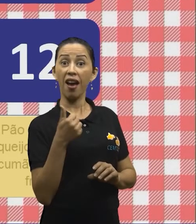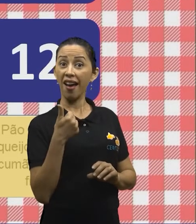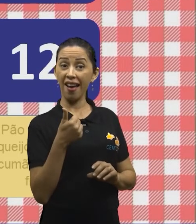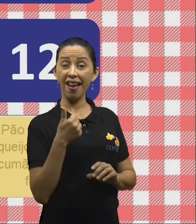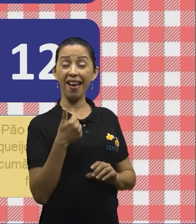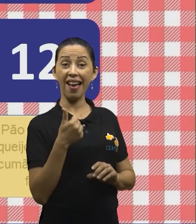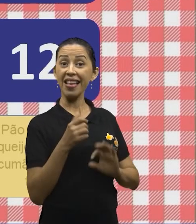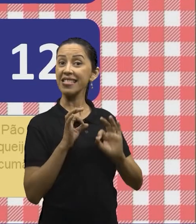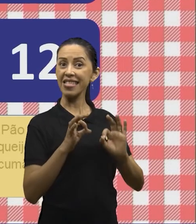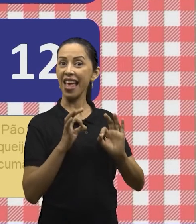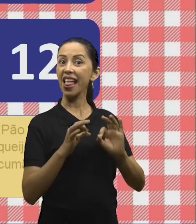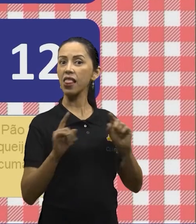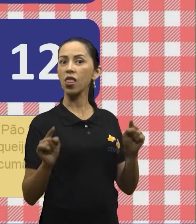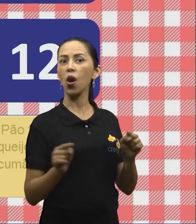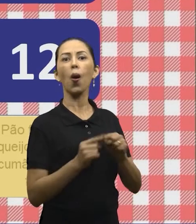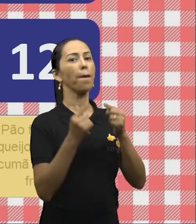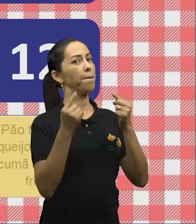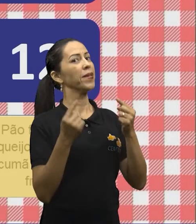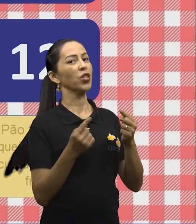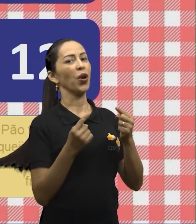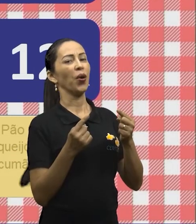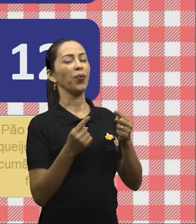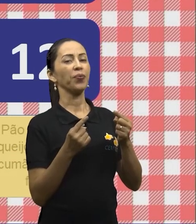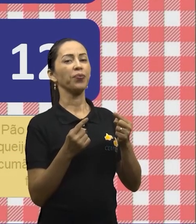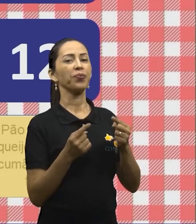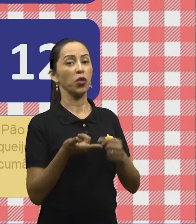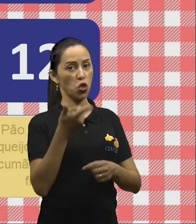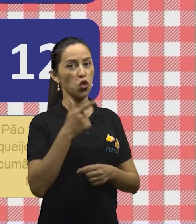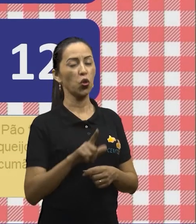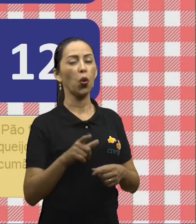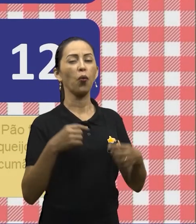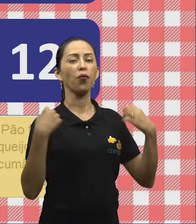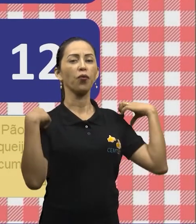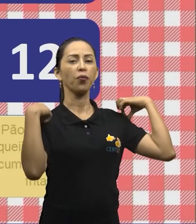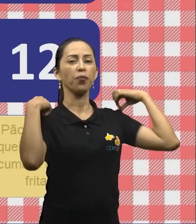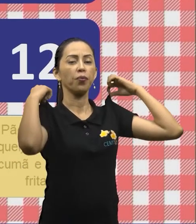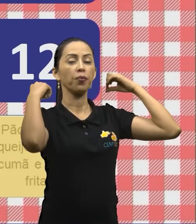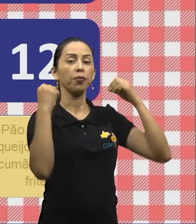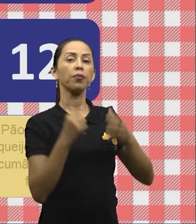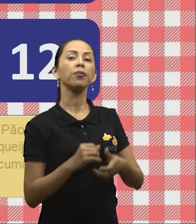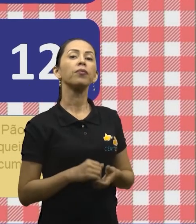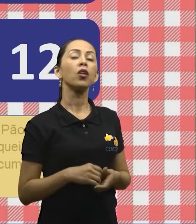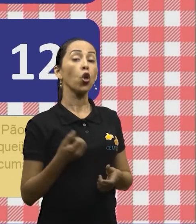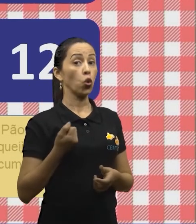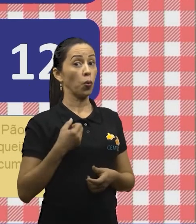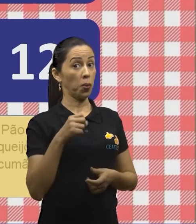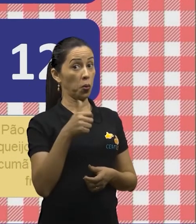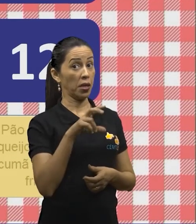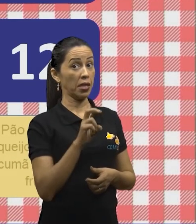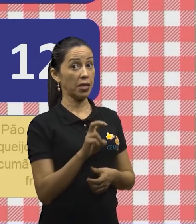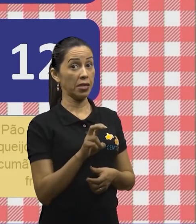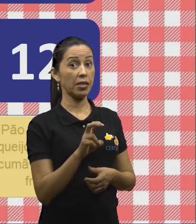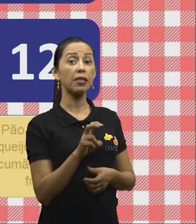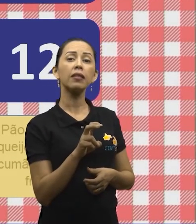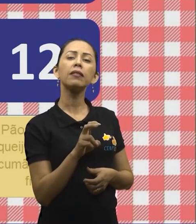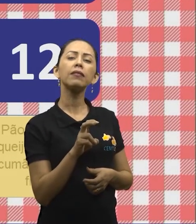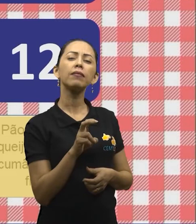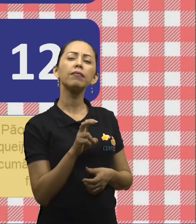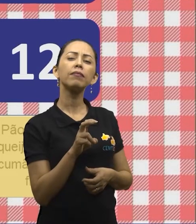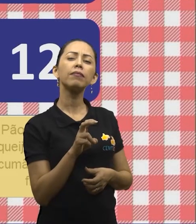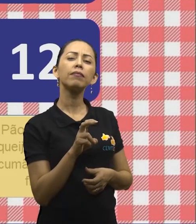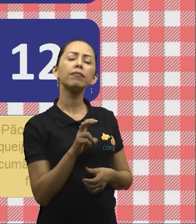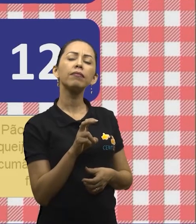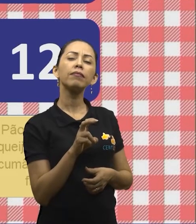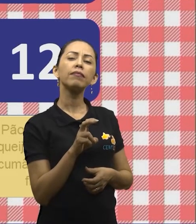Mais uma vez. 15. Estou acalizando 15 agora. E...